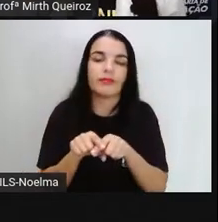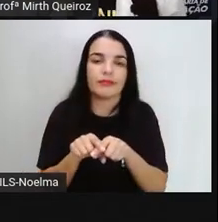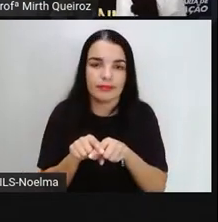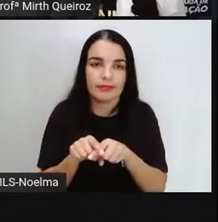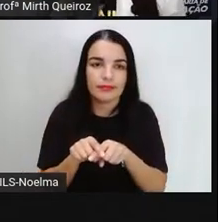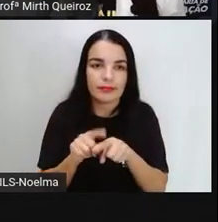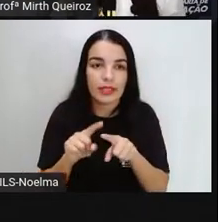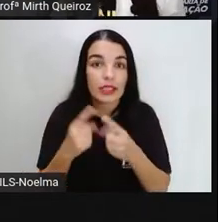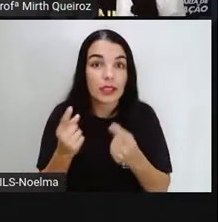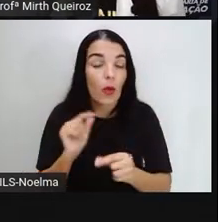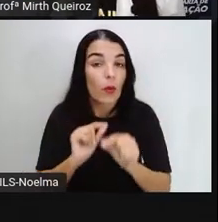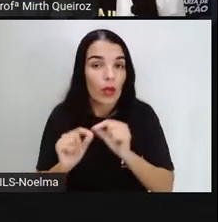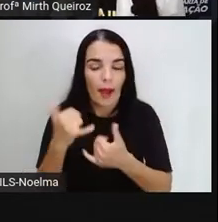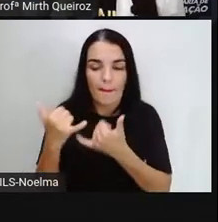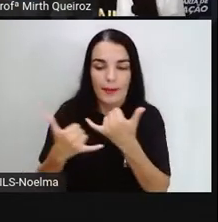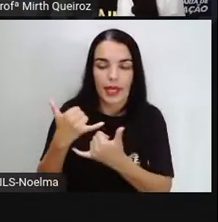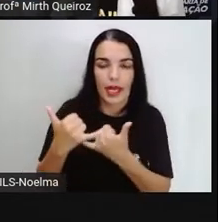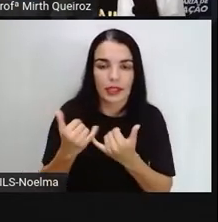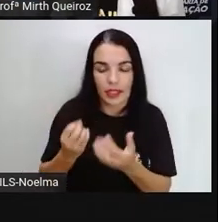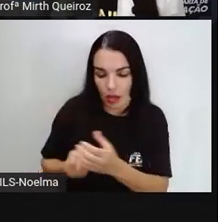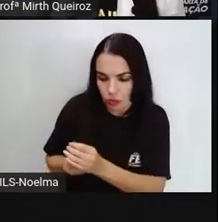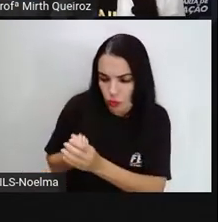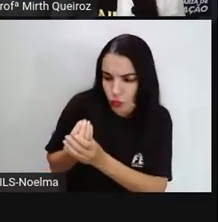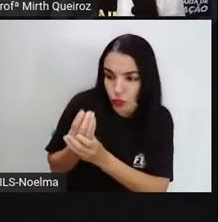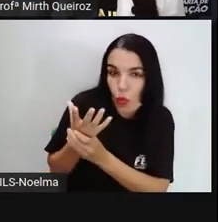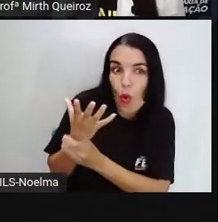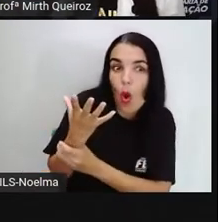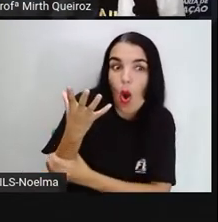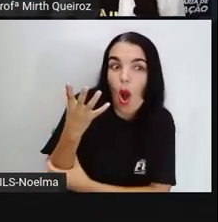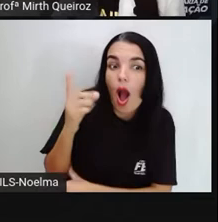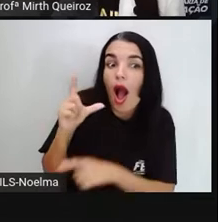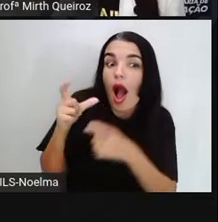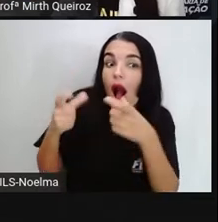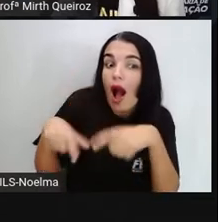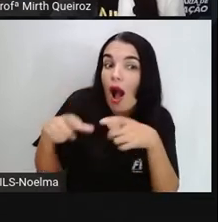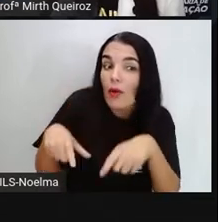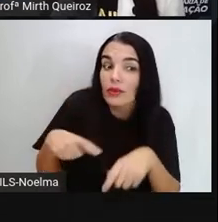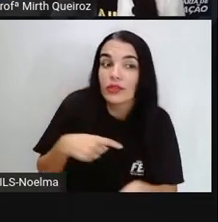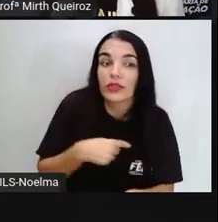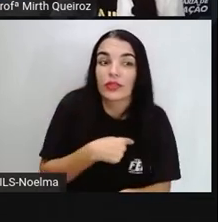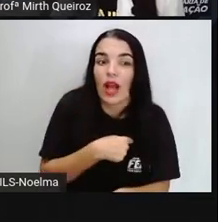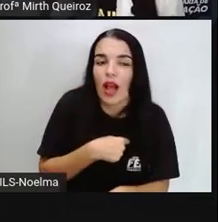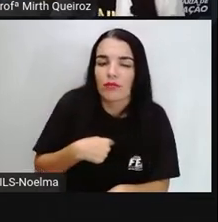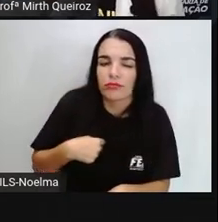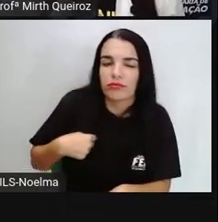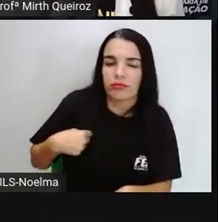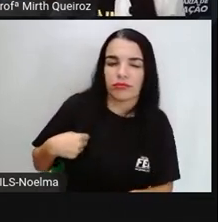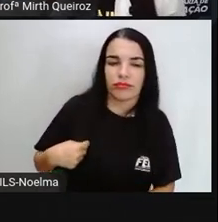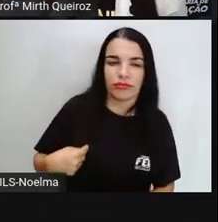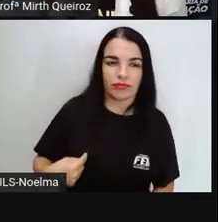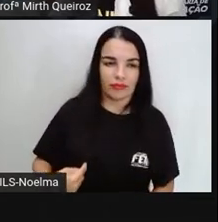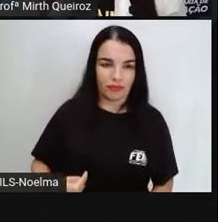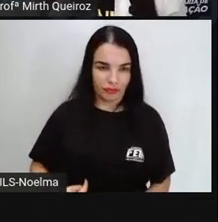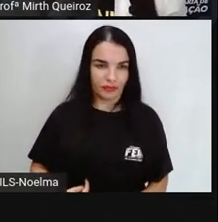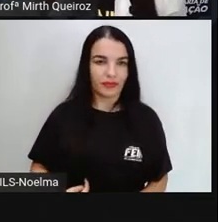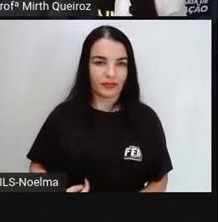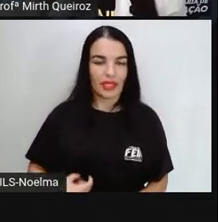Esse jogo, ele surgiu lá no Oriente. Acredita-se que foi no Oriente, né? Porque é um jogo